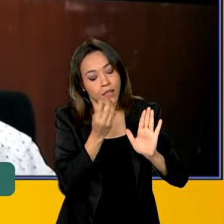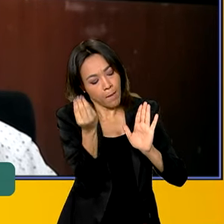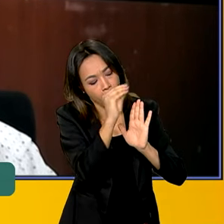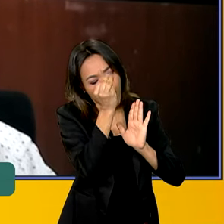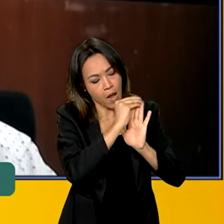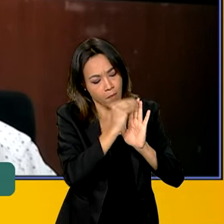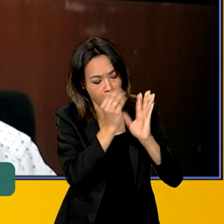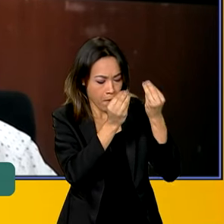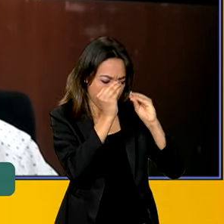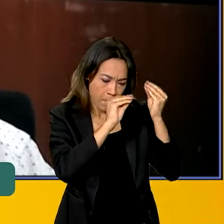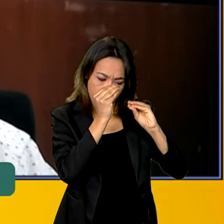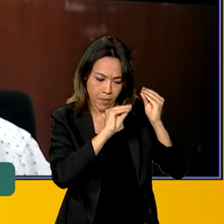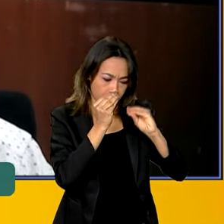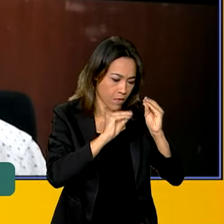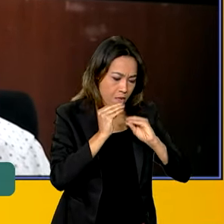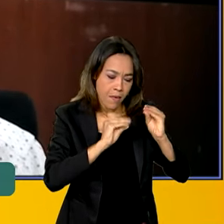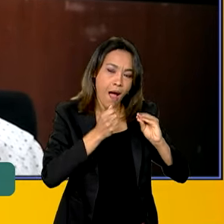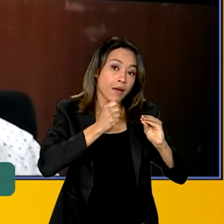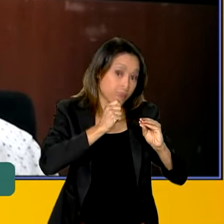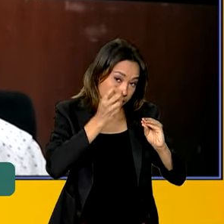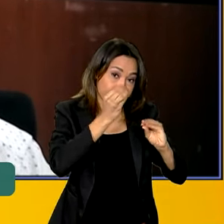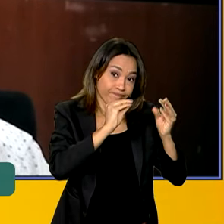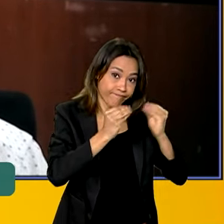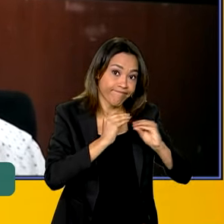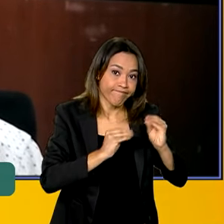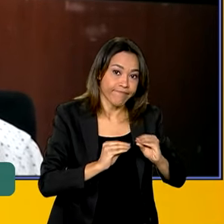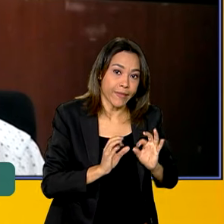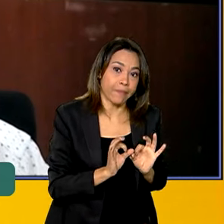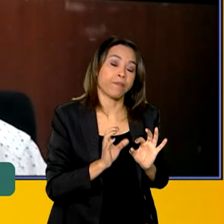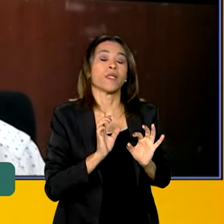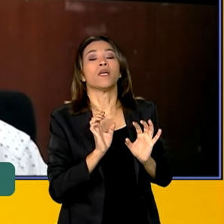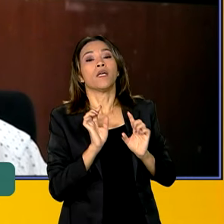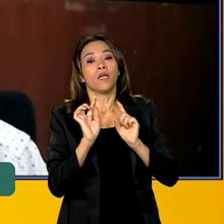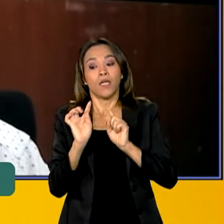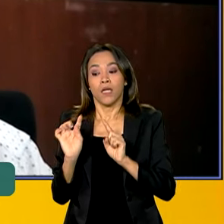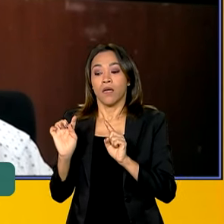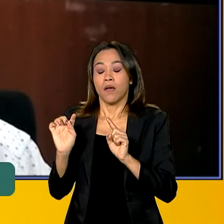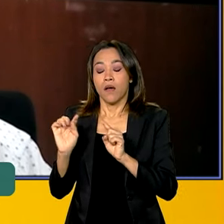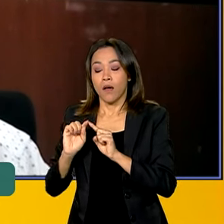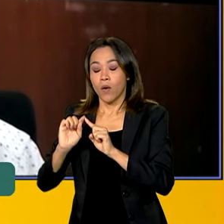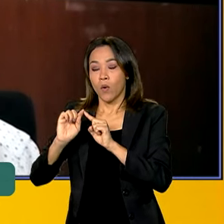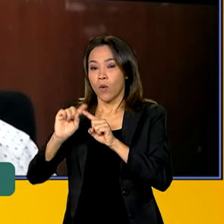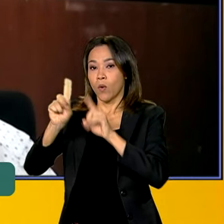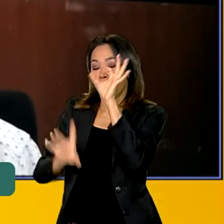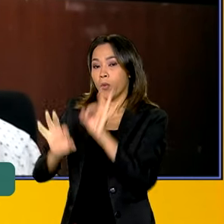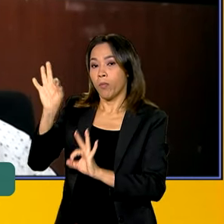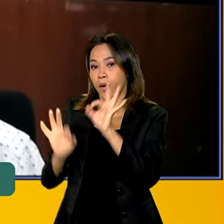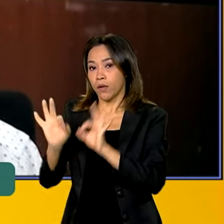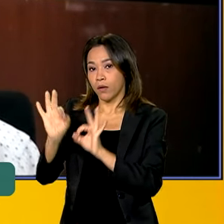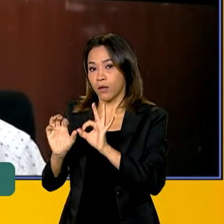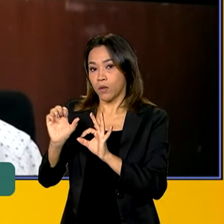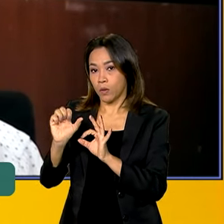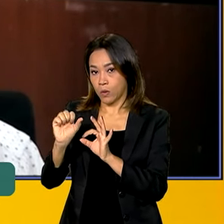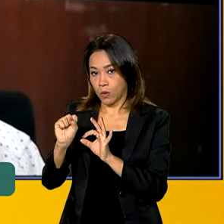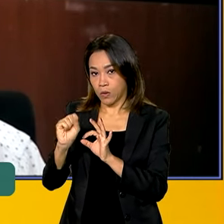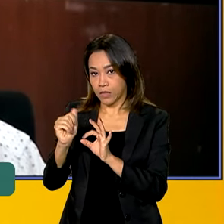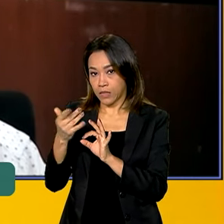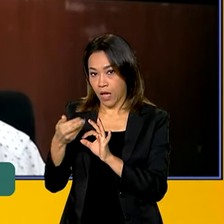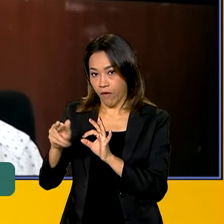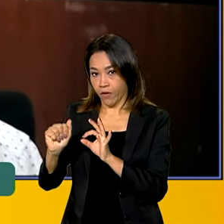elaboração. No plano Safra, agora que vai ser lançado pelo Ministério da Agricultura, teremos